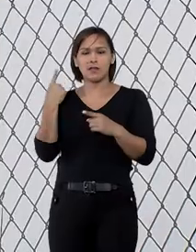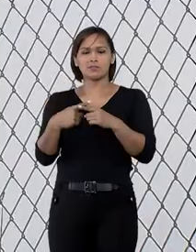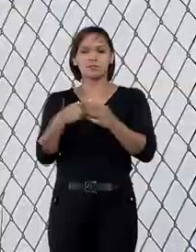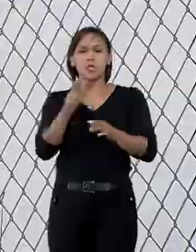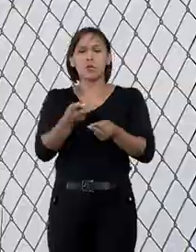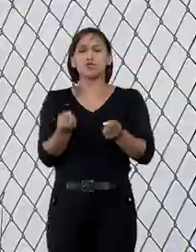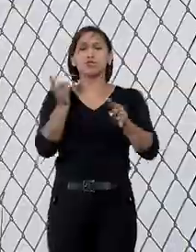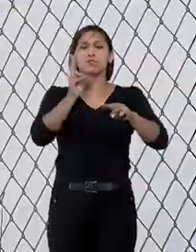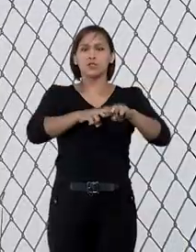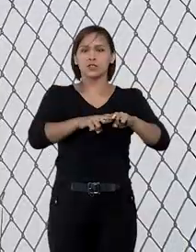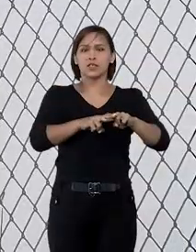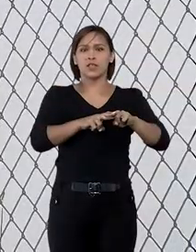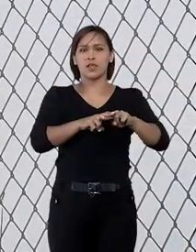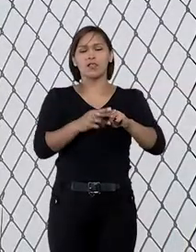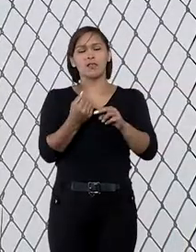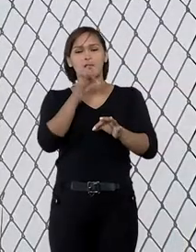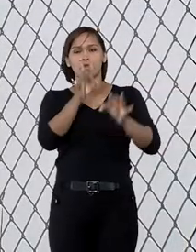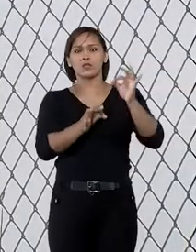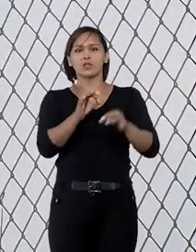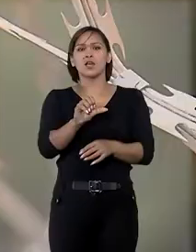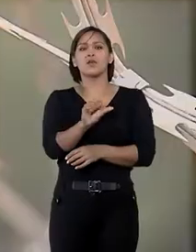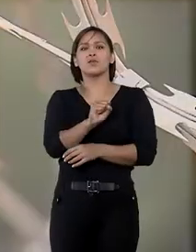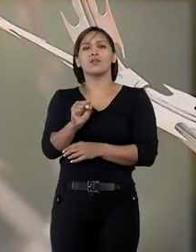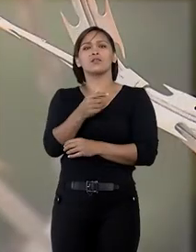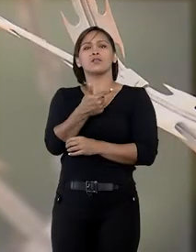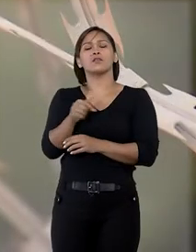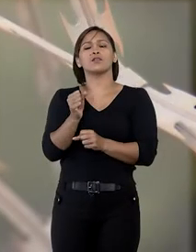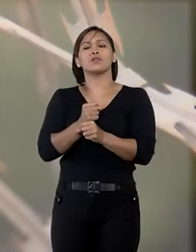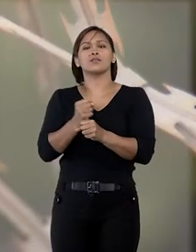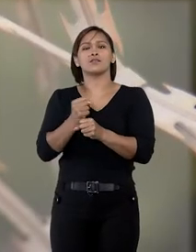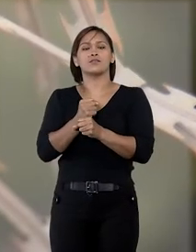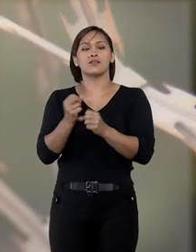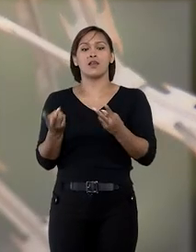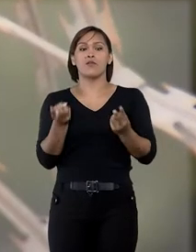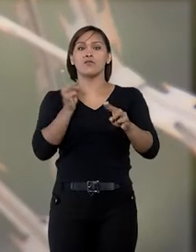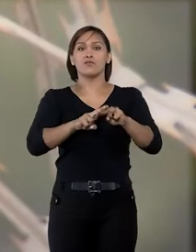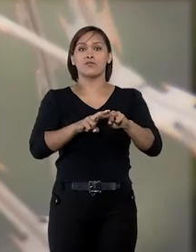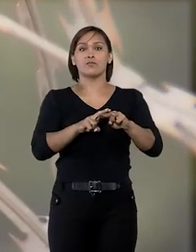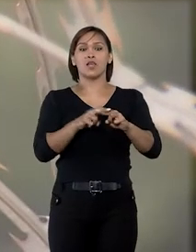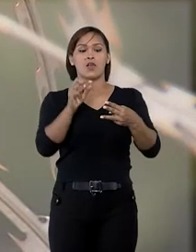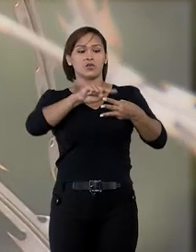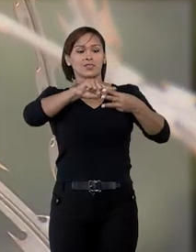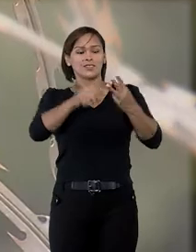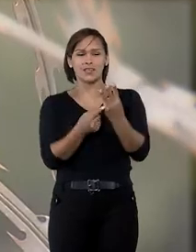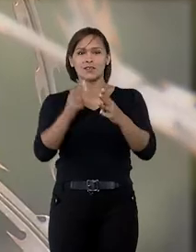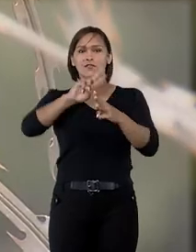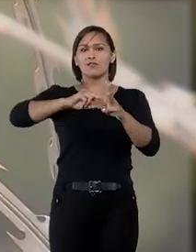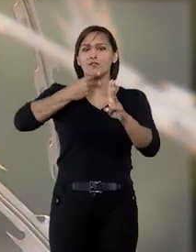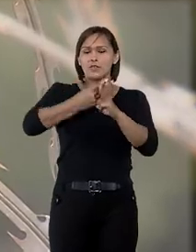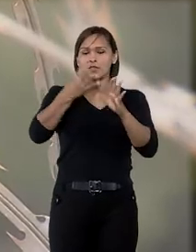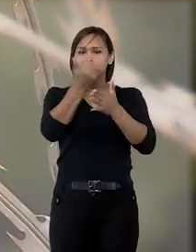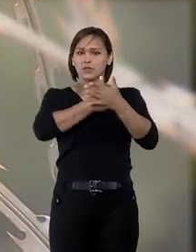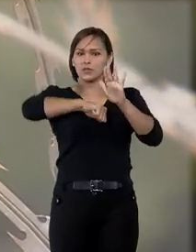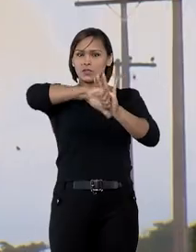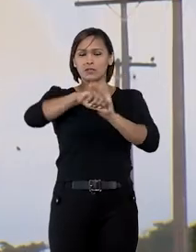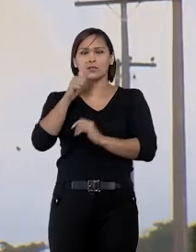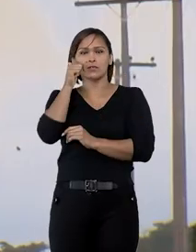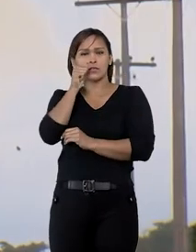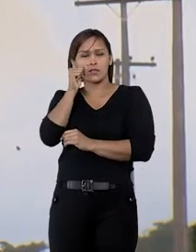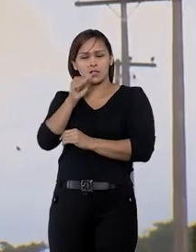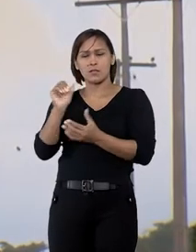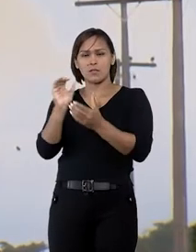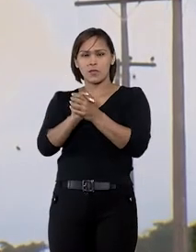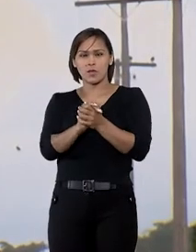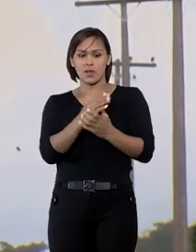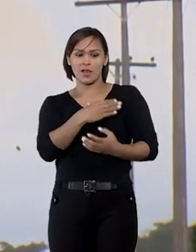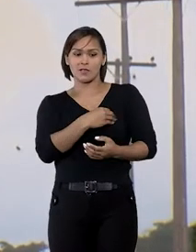condenado pelo Tribunal do Júri a 82 anos de prisão pelo homicídio triplamente qualificado da esposa e